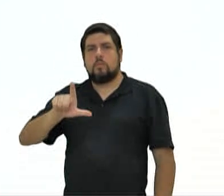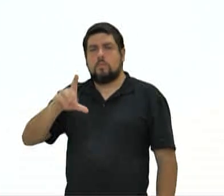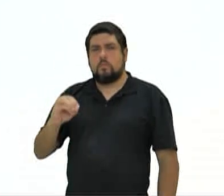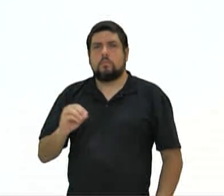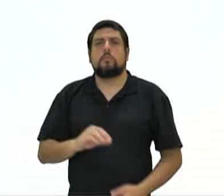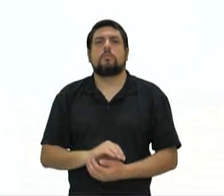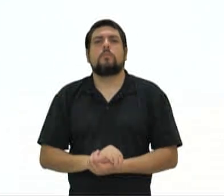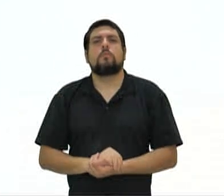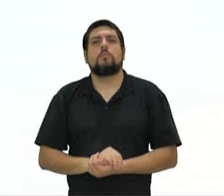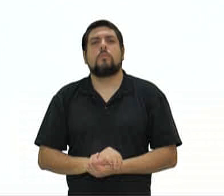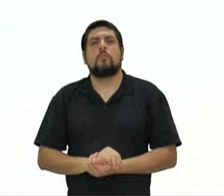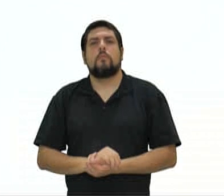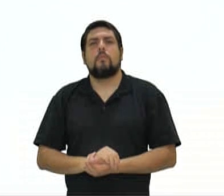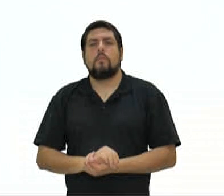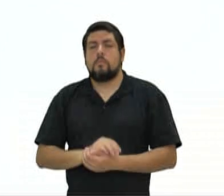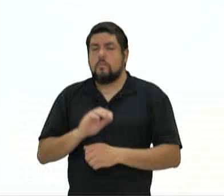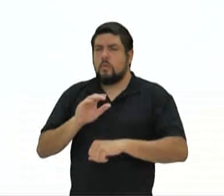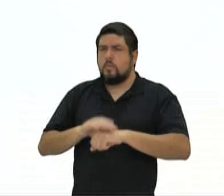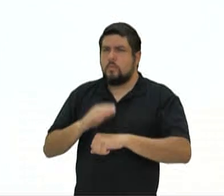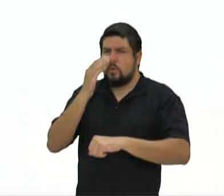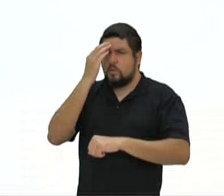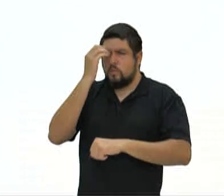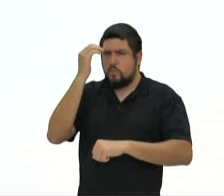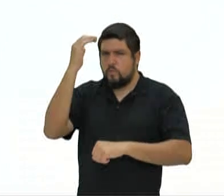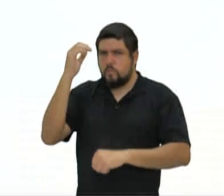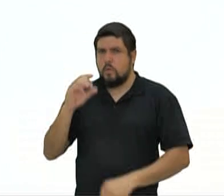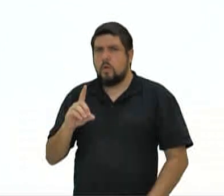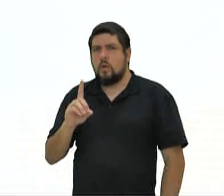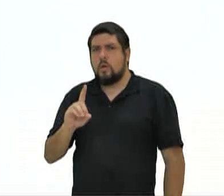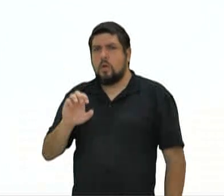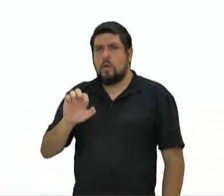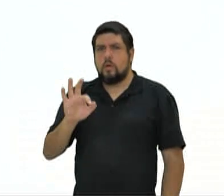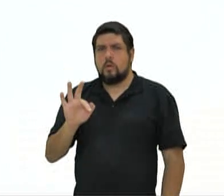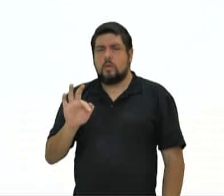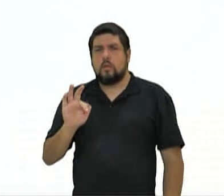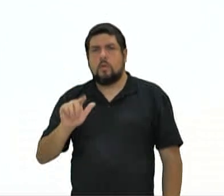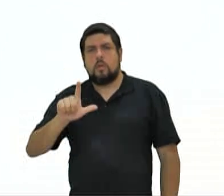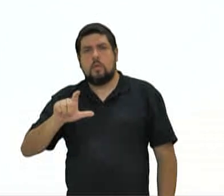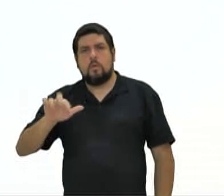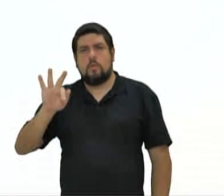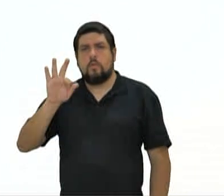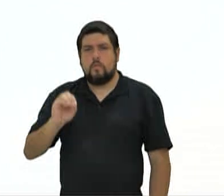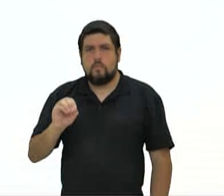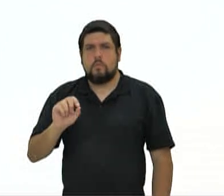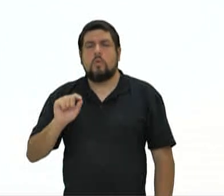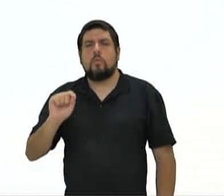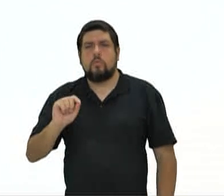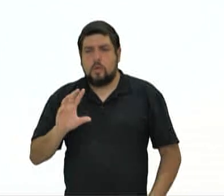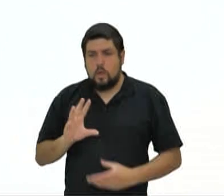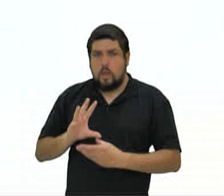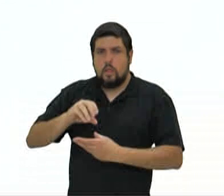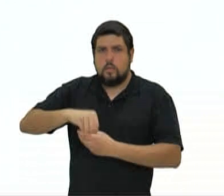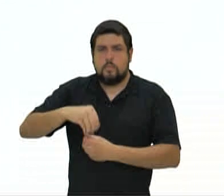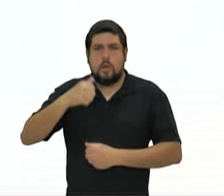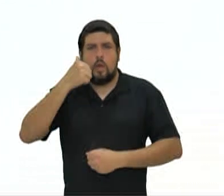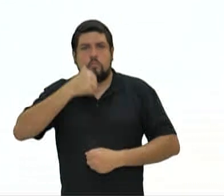Uma das oráculos mais famosas, os oráculos de Delfo, por exemplo, que havia uma sacerdotisa, era uma sacerdotisa, Pítea, que transmitia